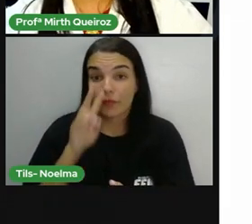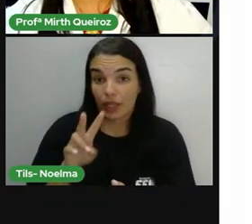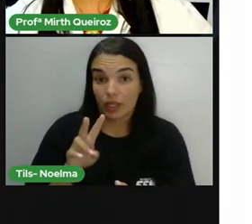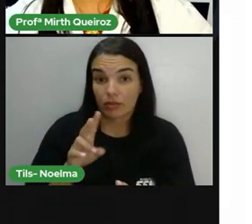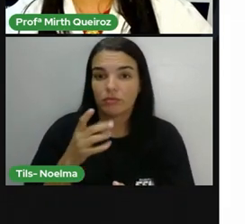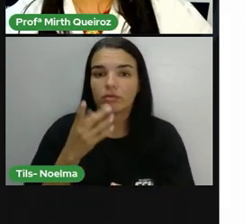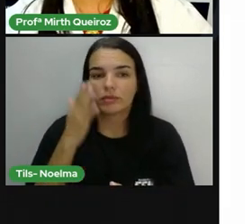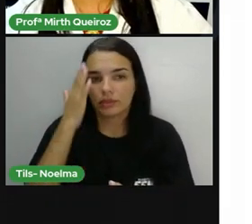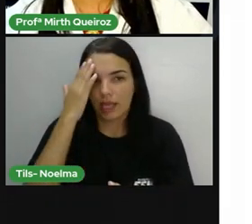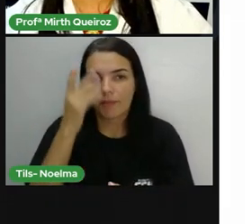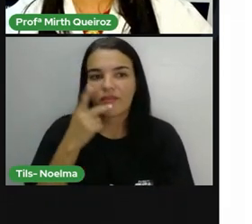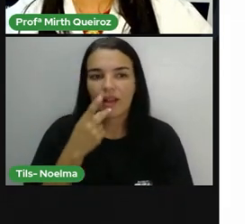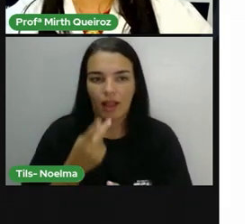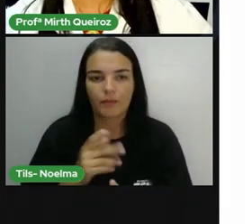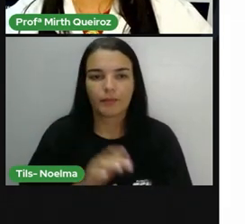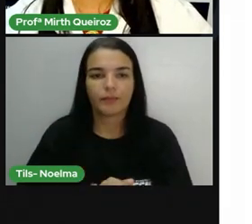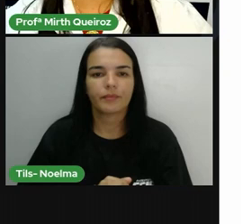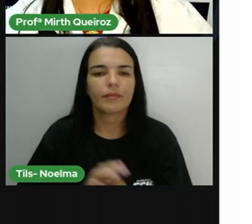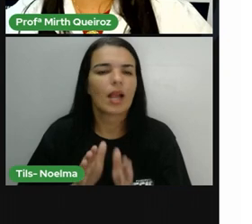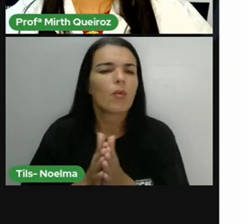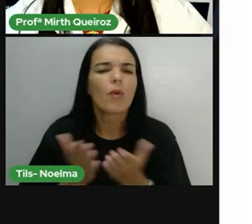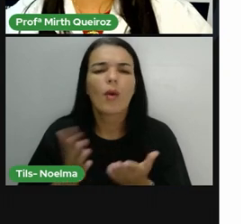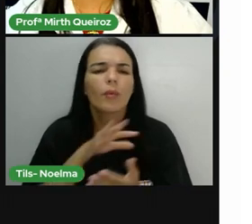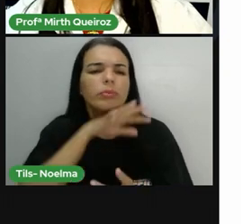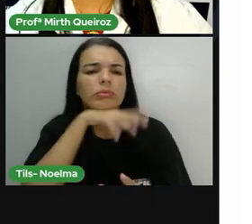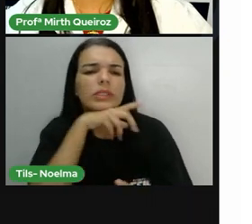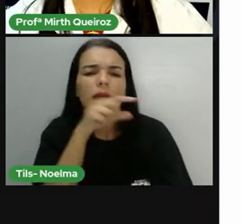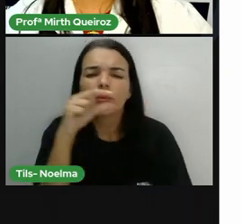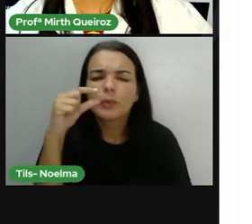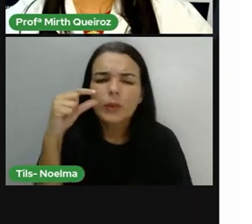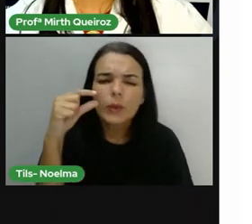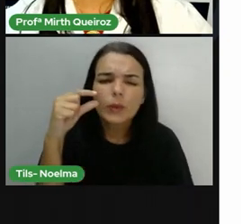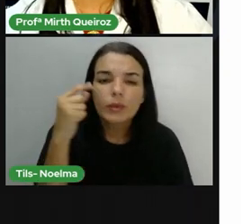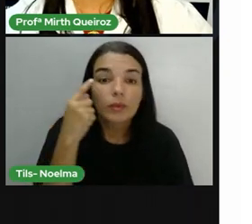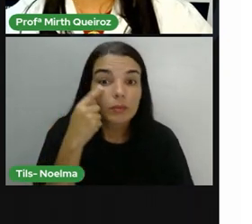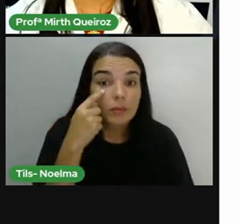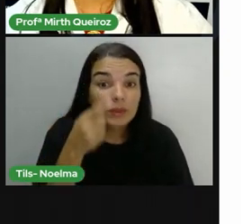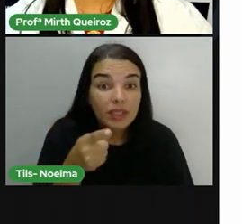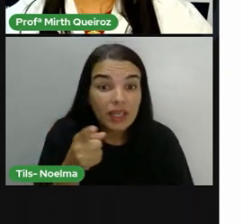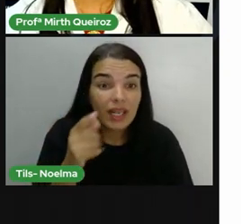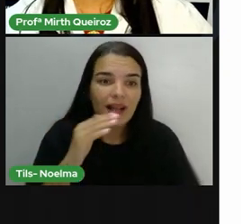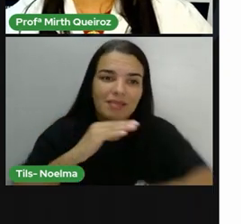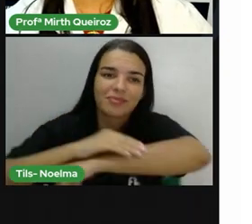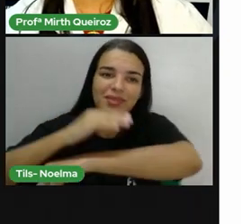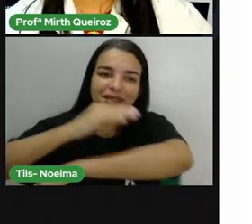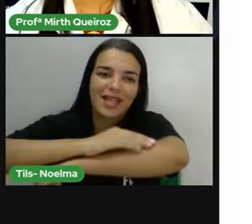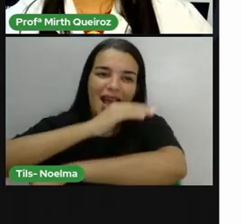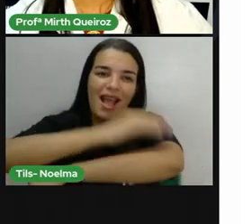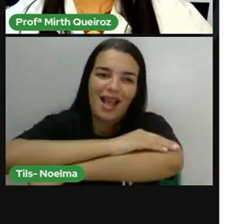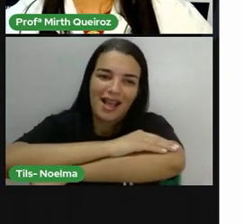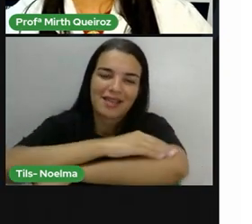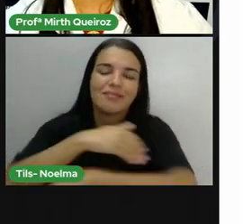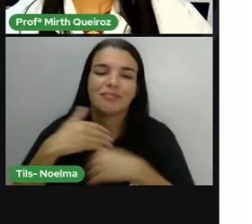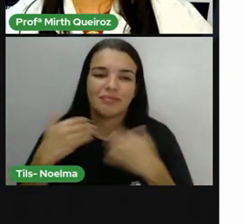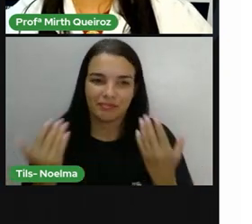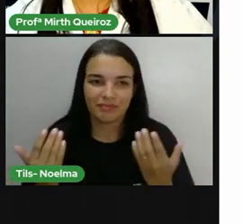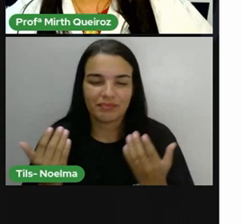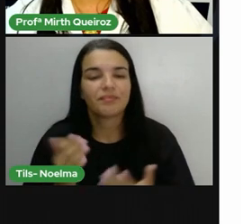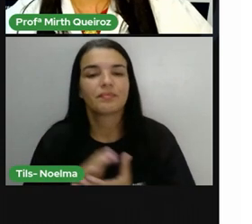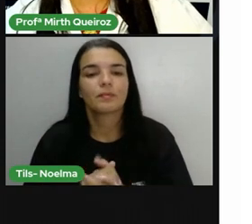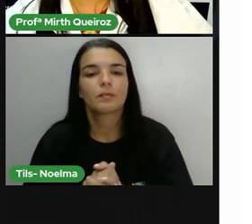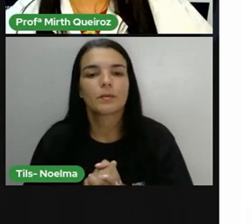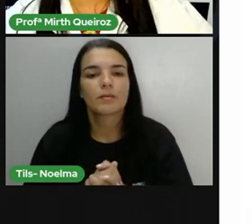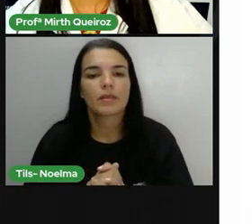Qual é o tipo que é encontrado em menor quantidade? Qual? Amfíbios, os anfíbios, né?